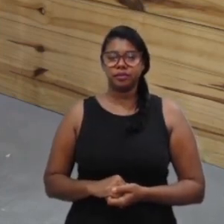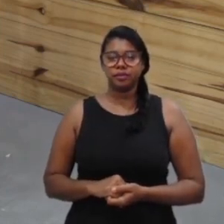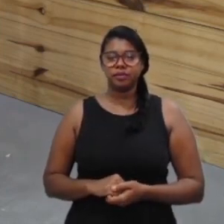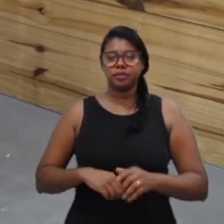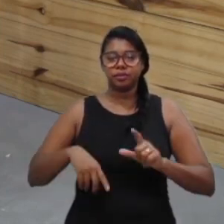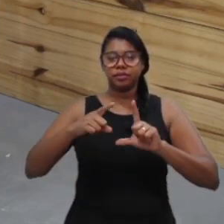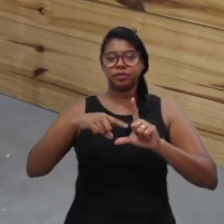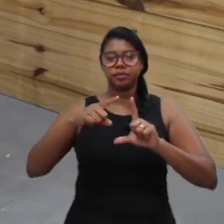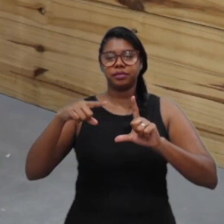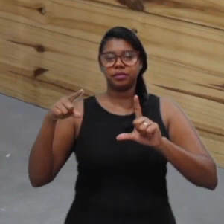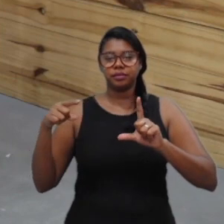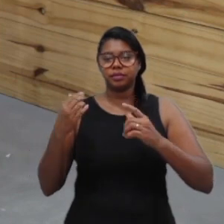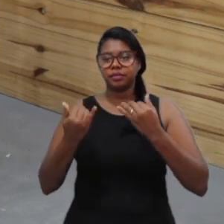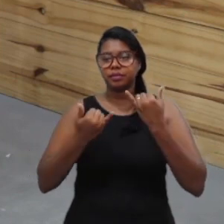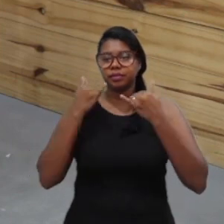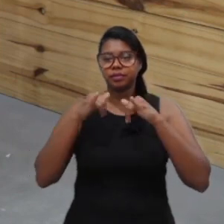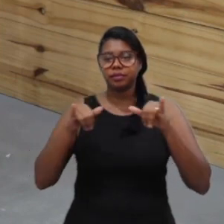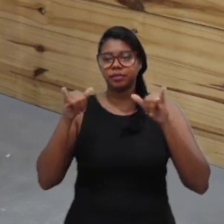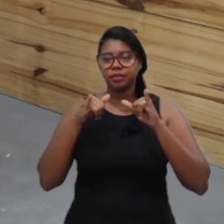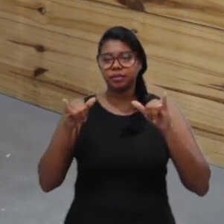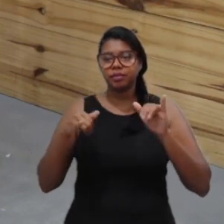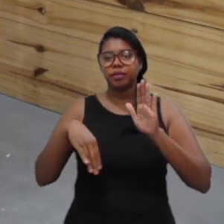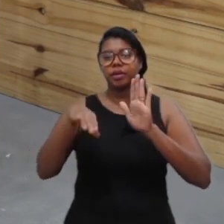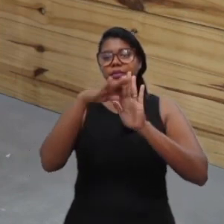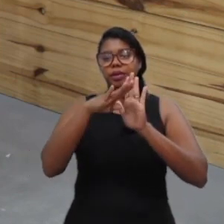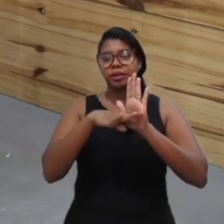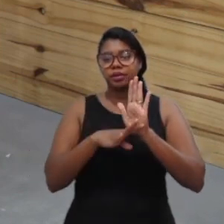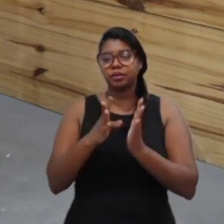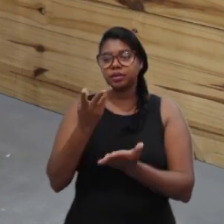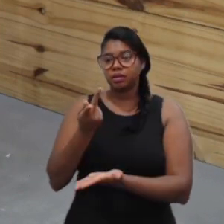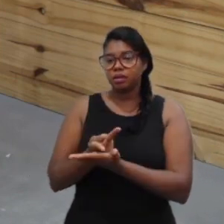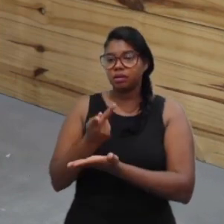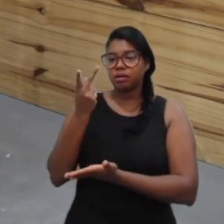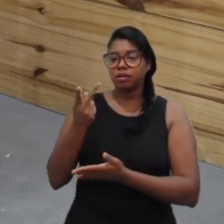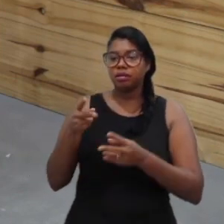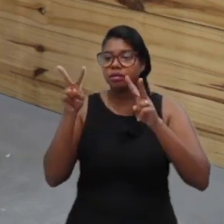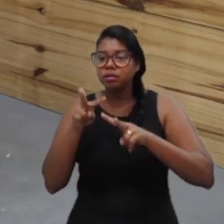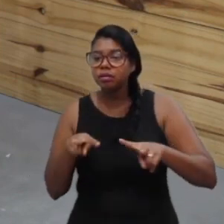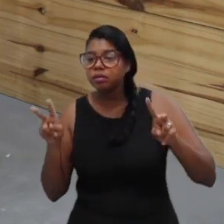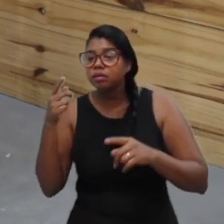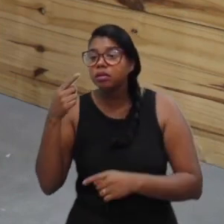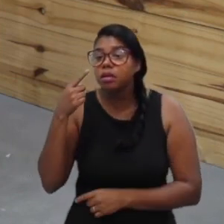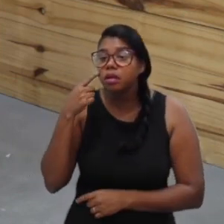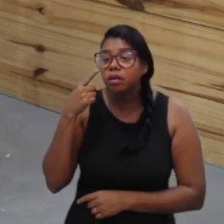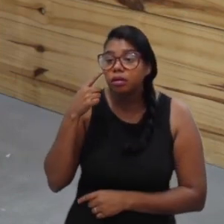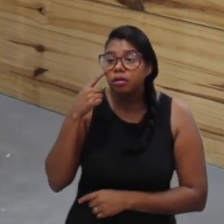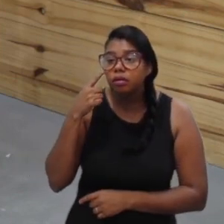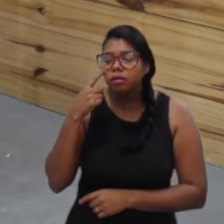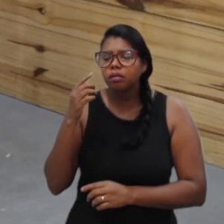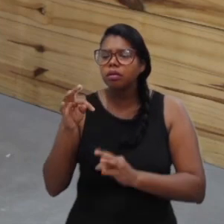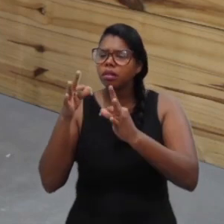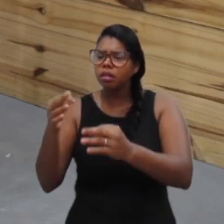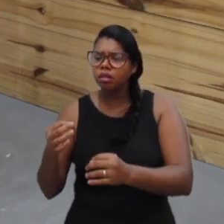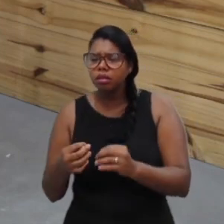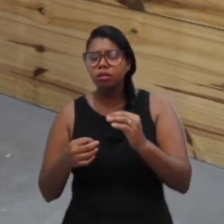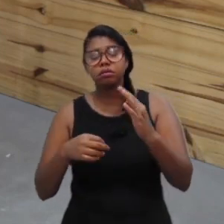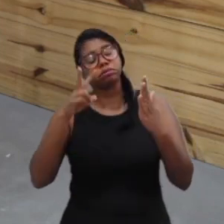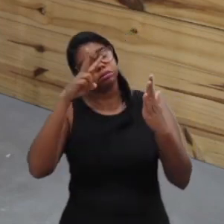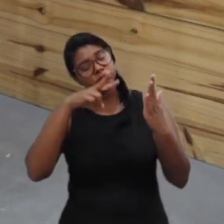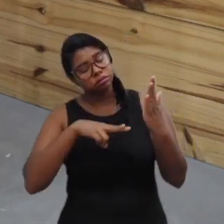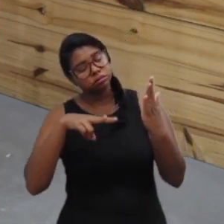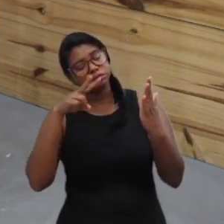informações, planejar, executar e acompanhar. Tudo que eu faço tem consequências.